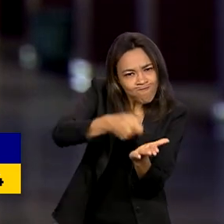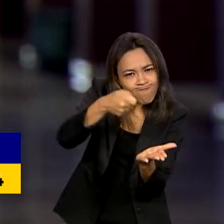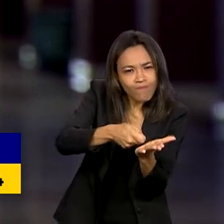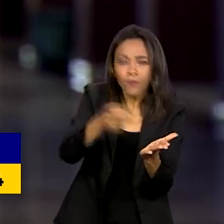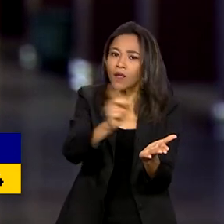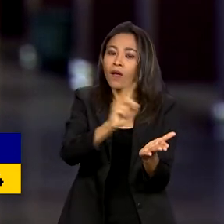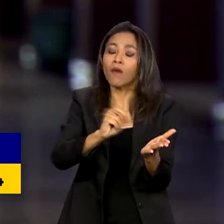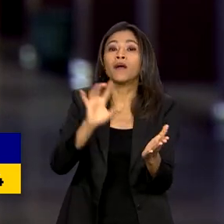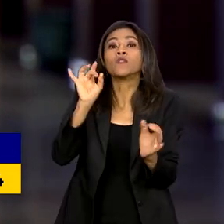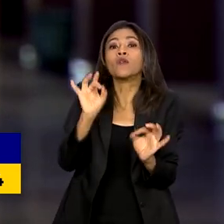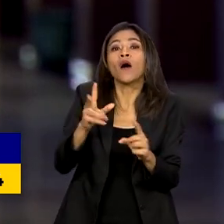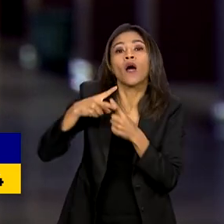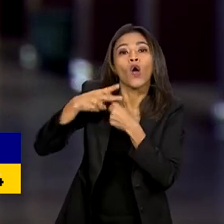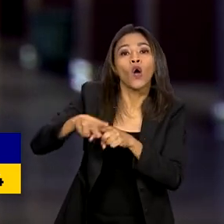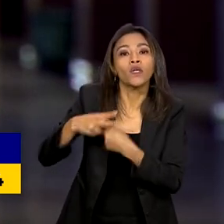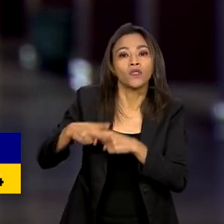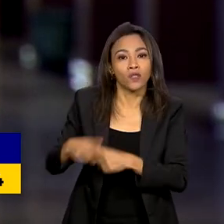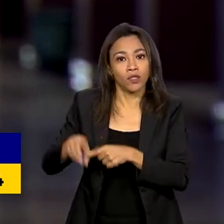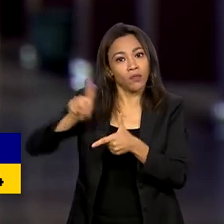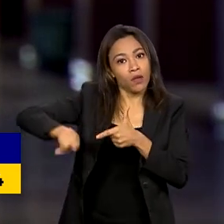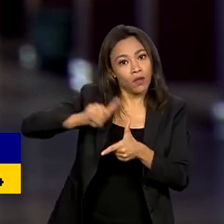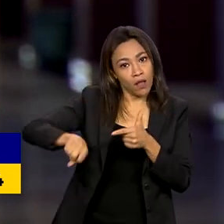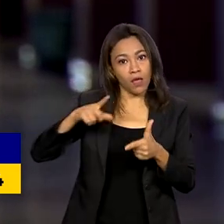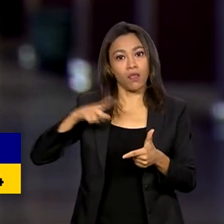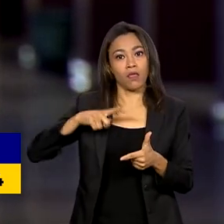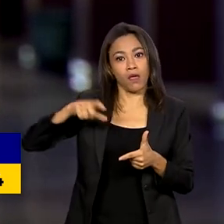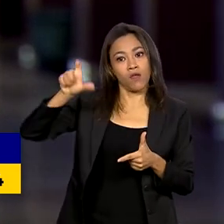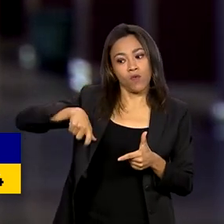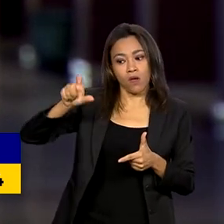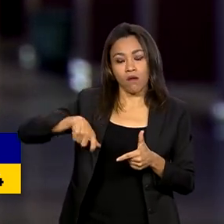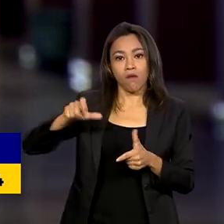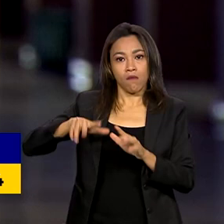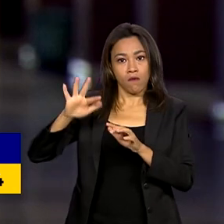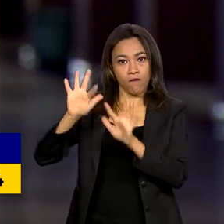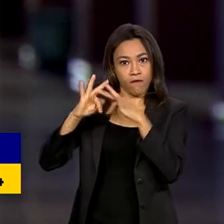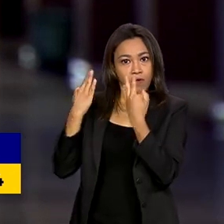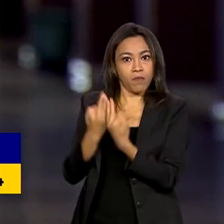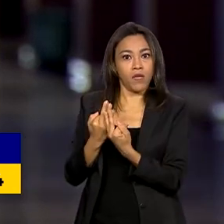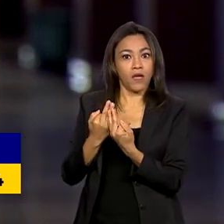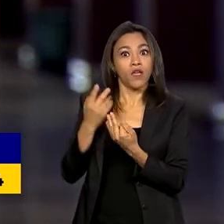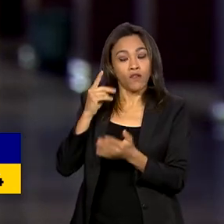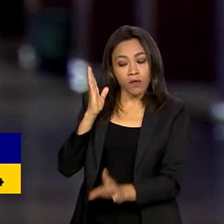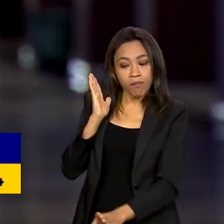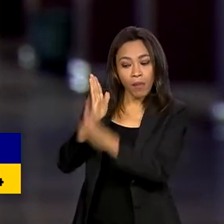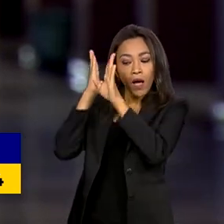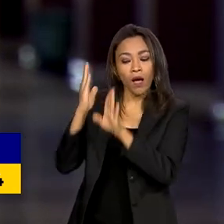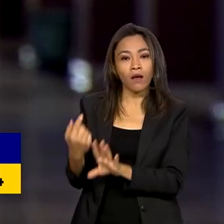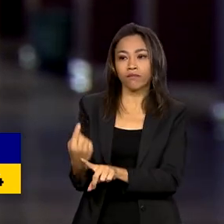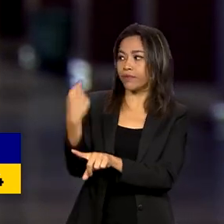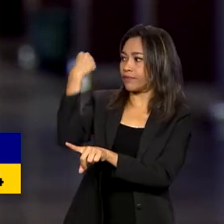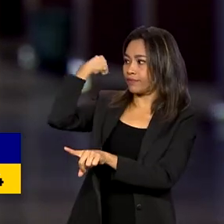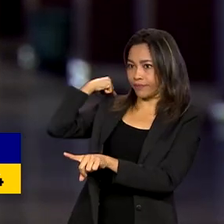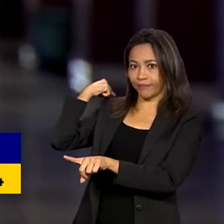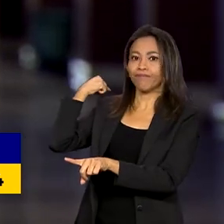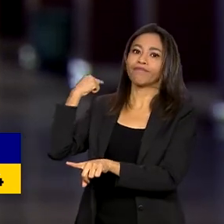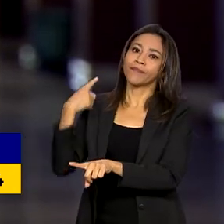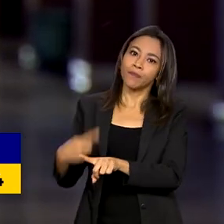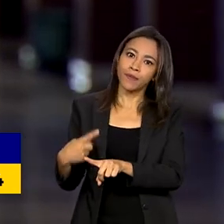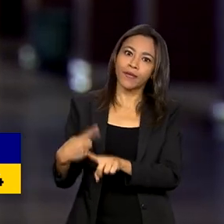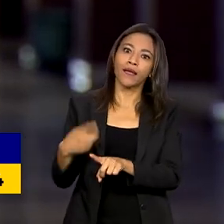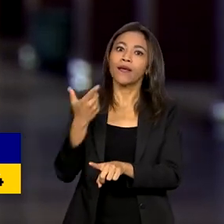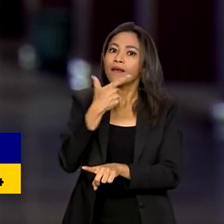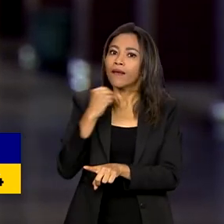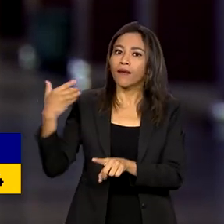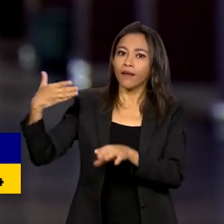distorções no programa verificadas no último ano. Isso porque os pagamentos suspensos são de quem